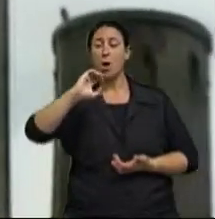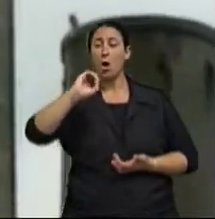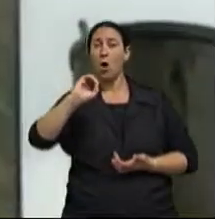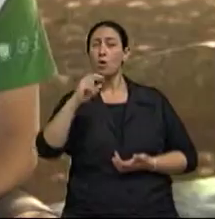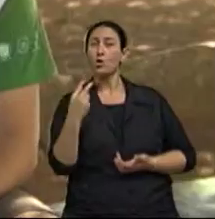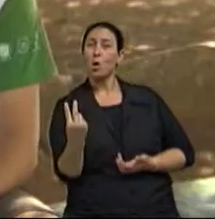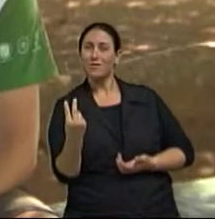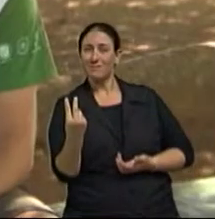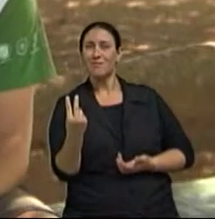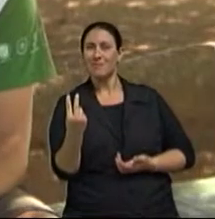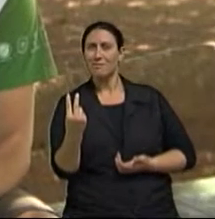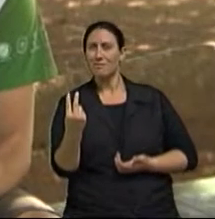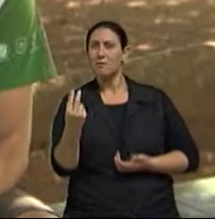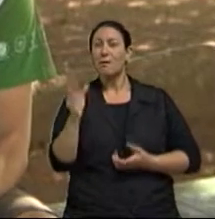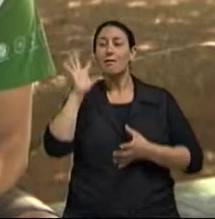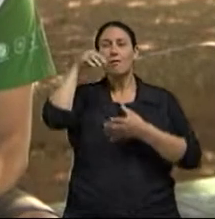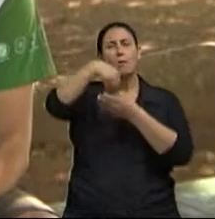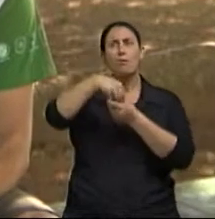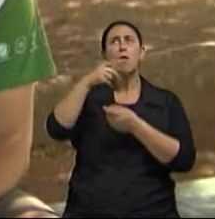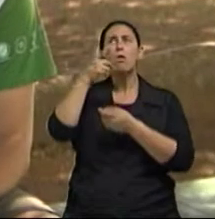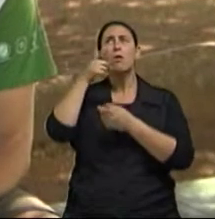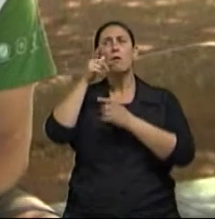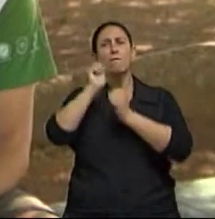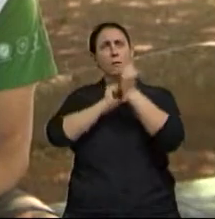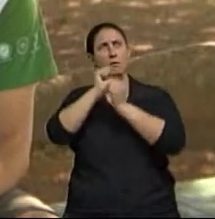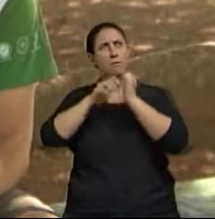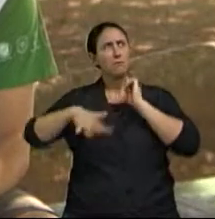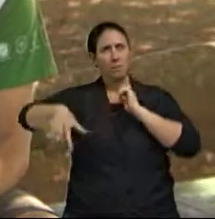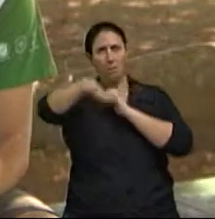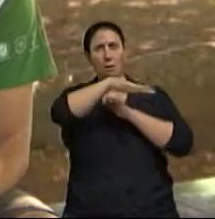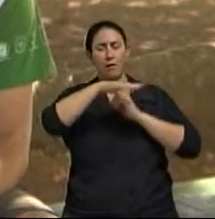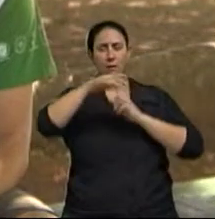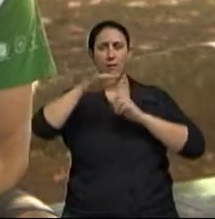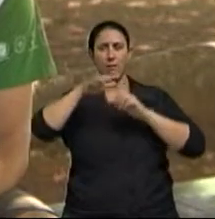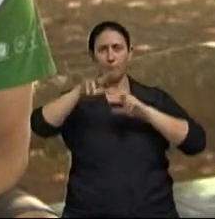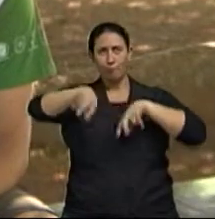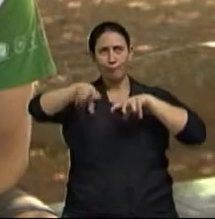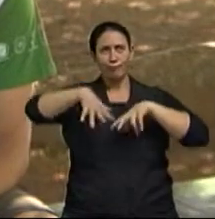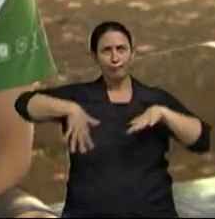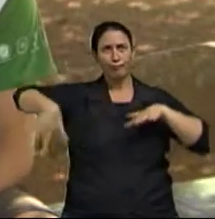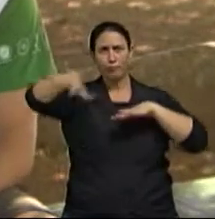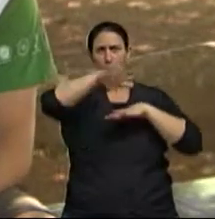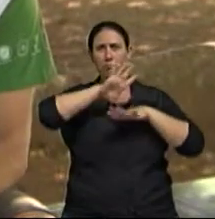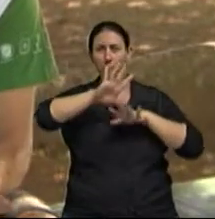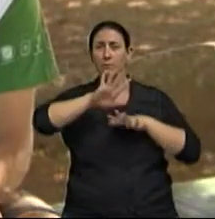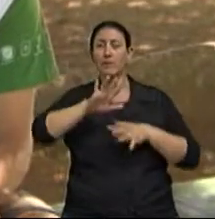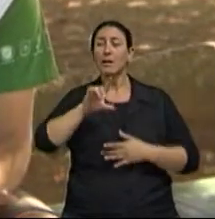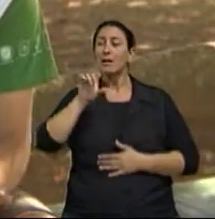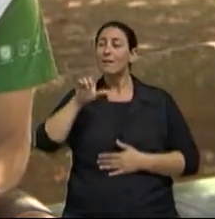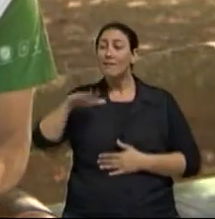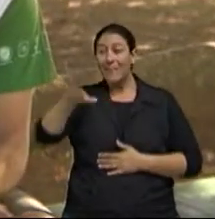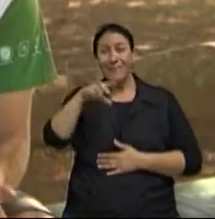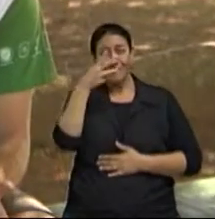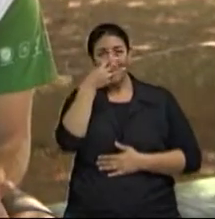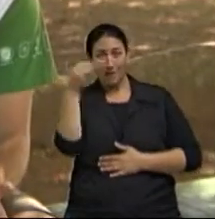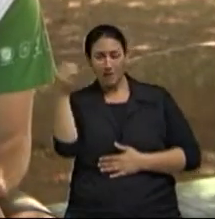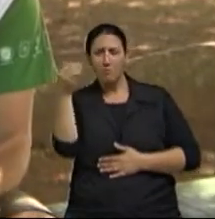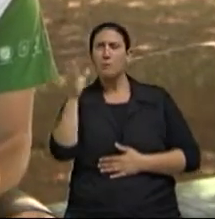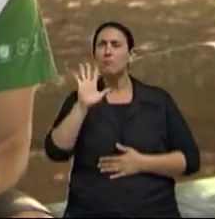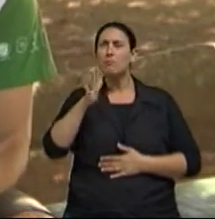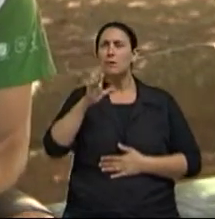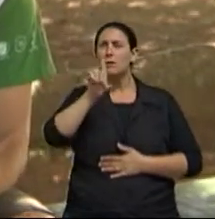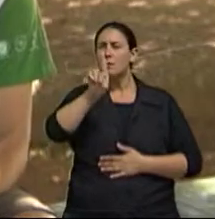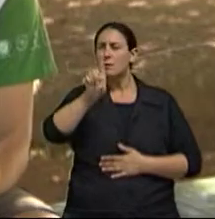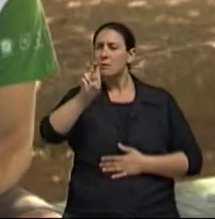por ano na fazenda Dessas 350, cerca de 150 são diretas E cerca de